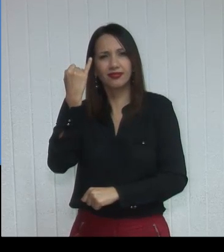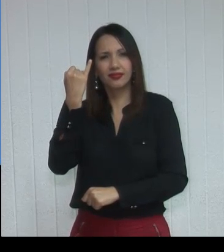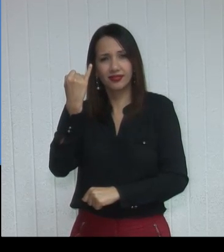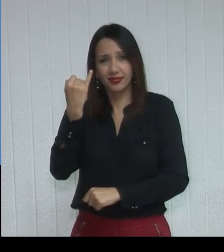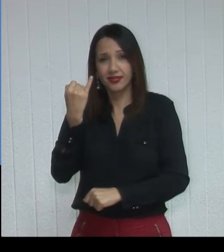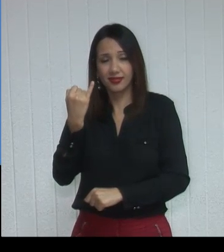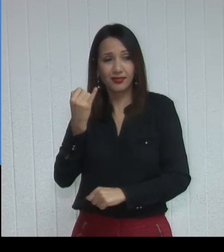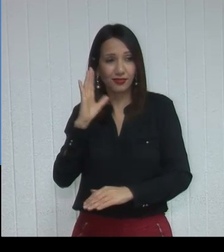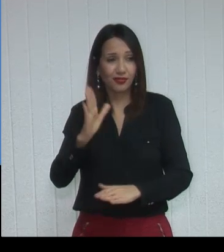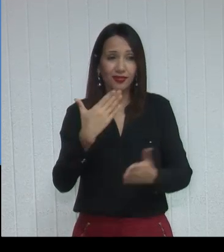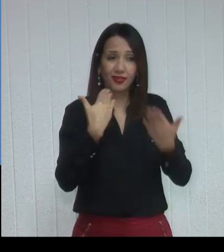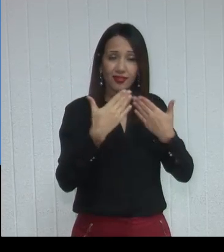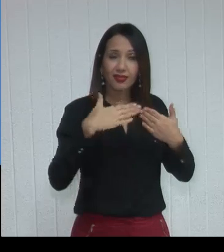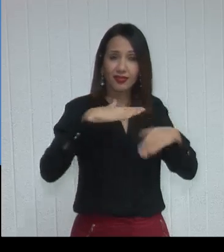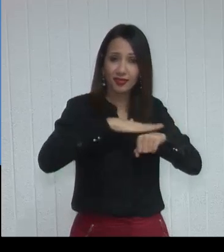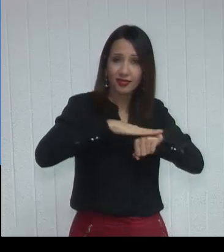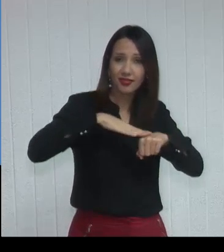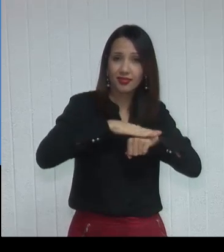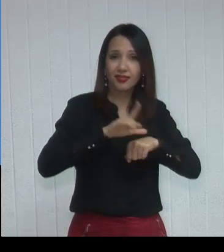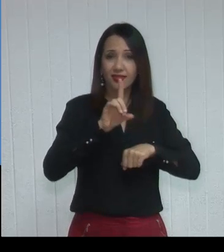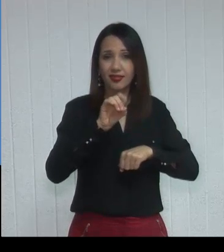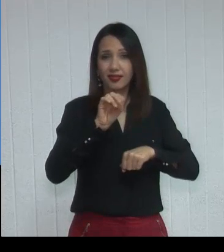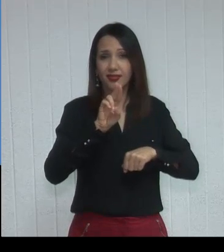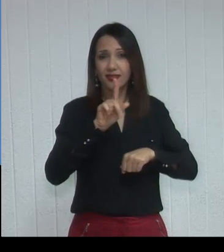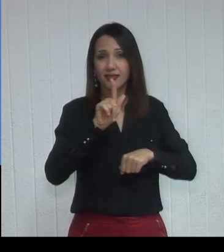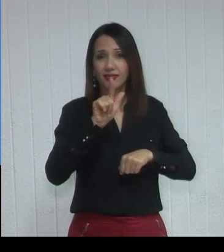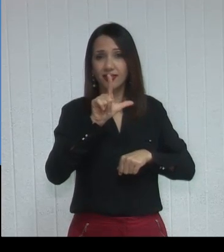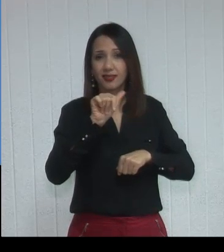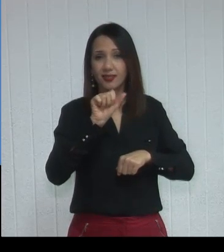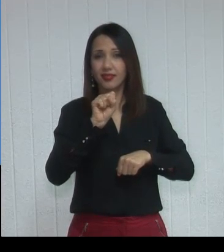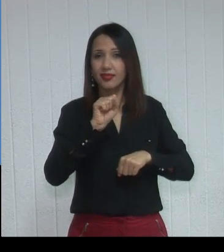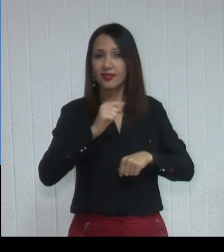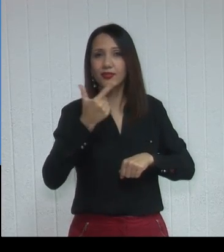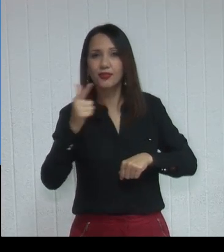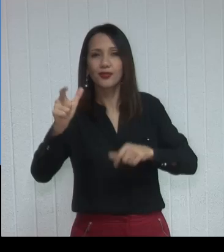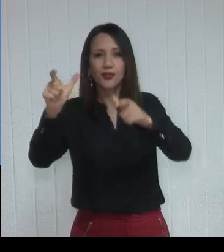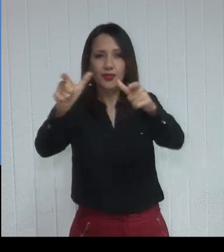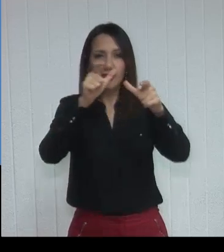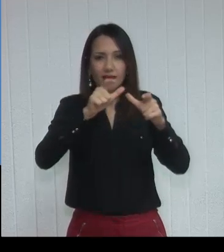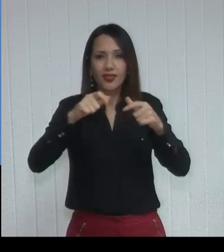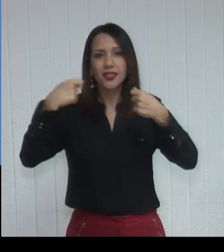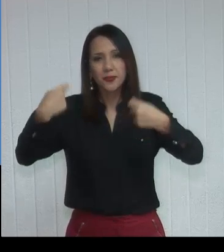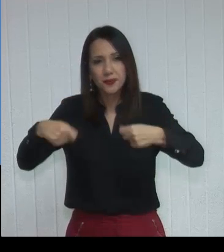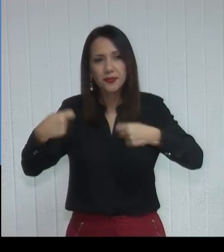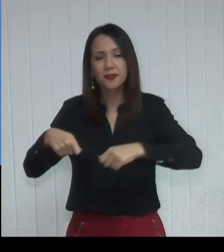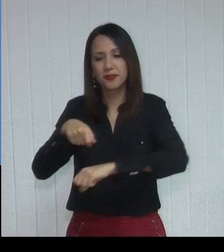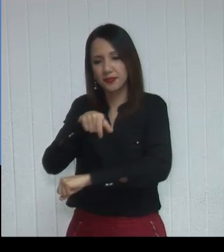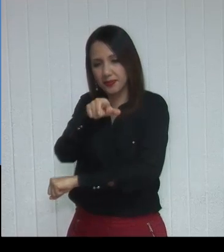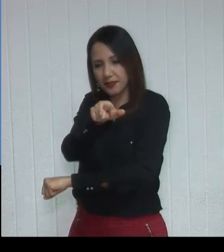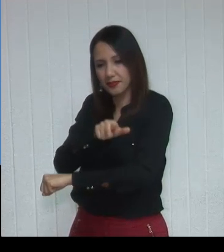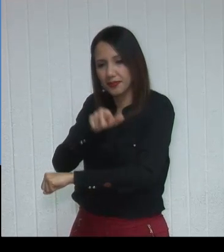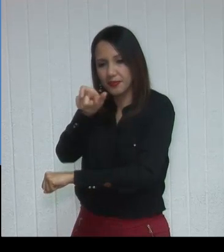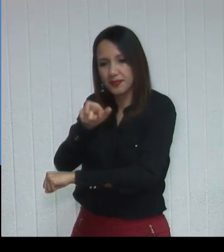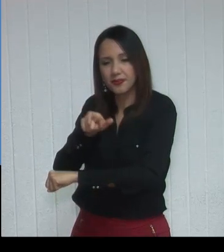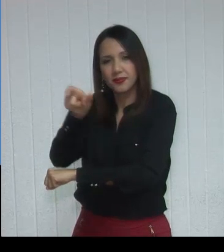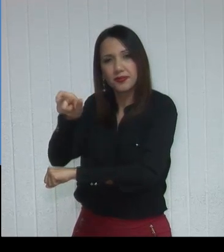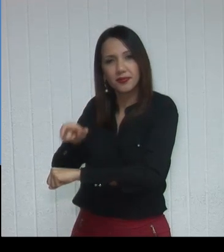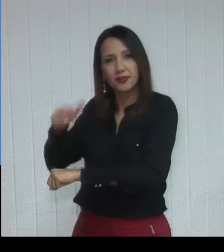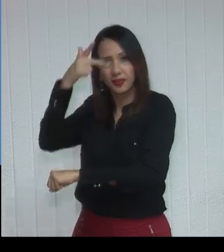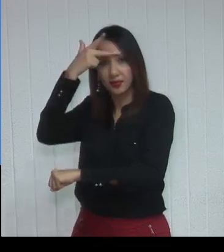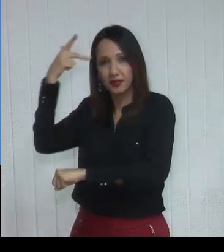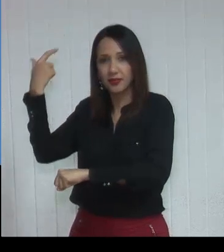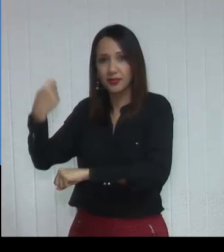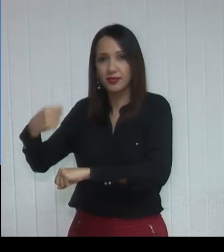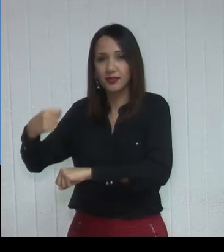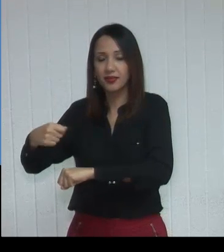com o Douglas, o pessoal do Trânsito, que tem outros locais ali que precisam de faixa, porque as pessoas